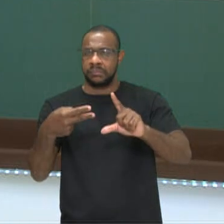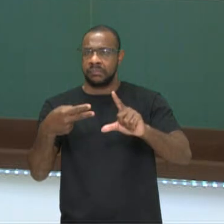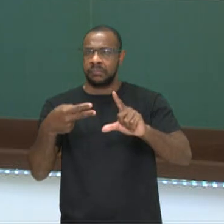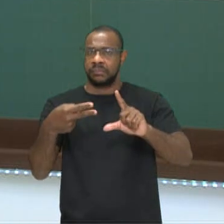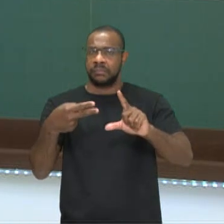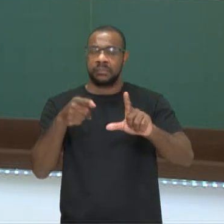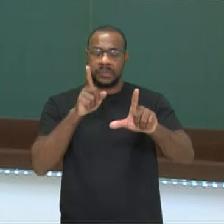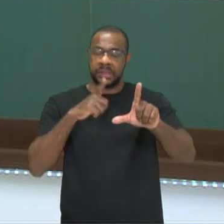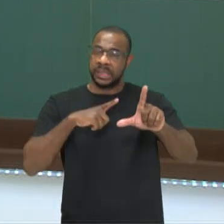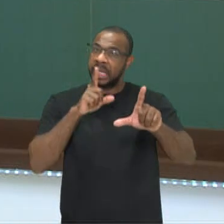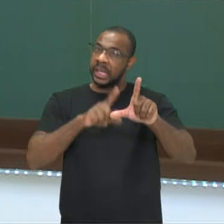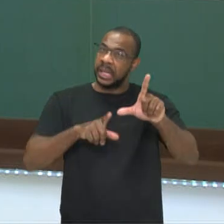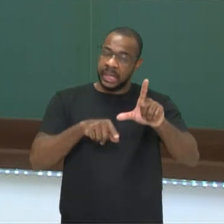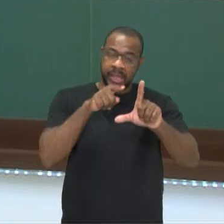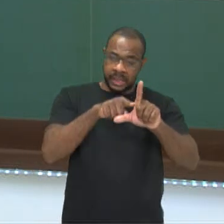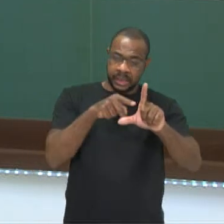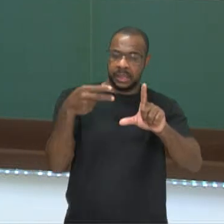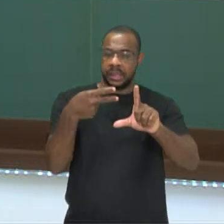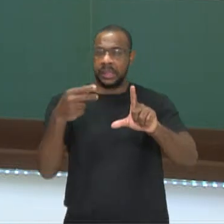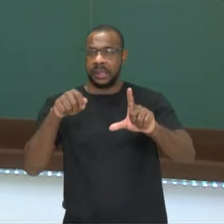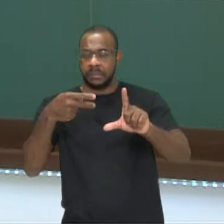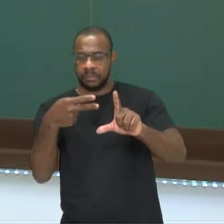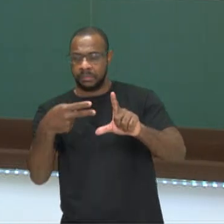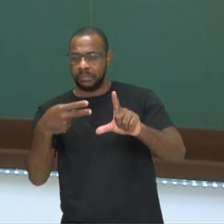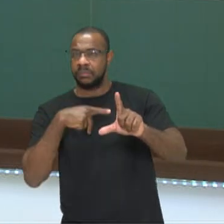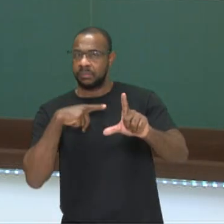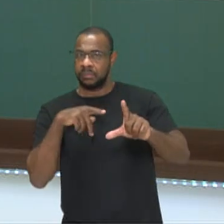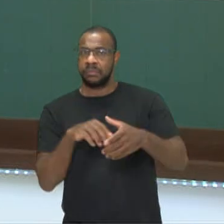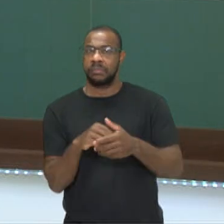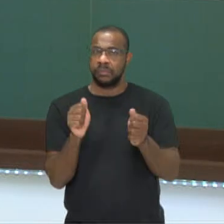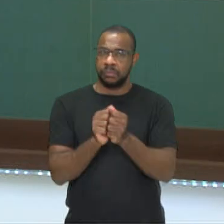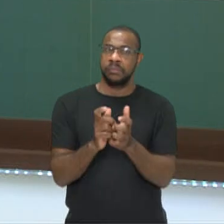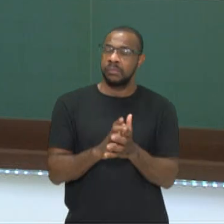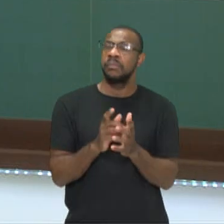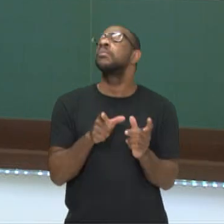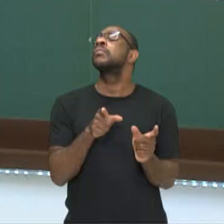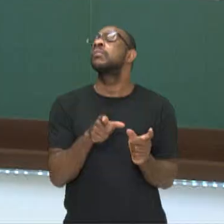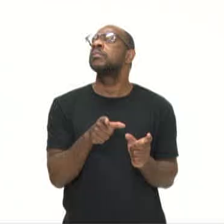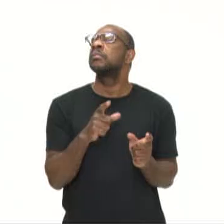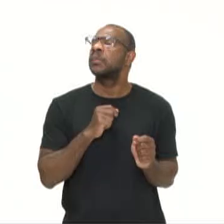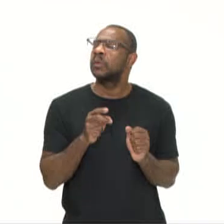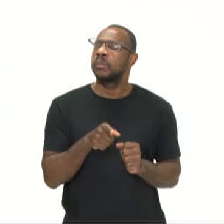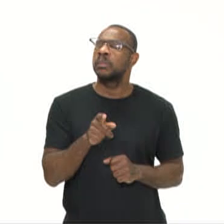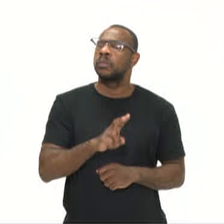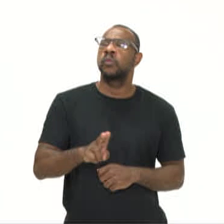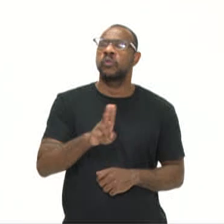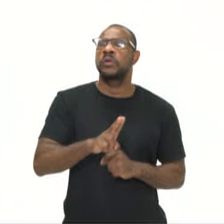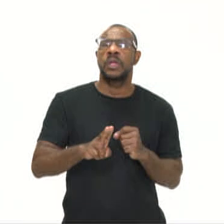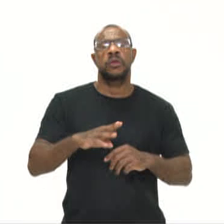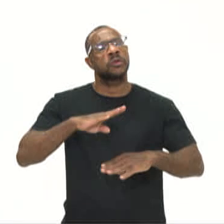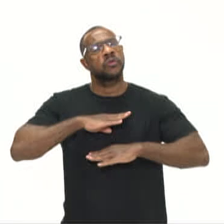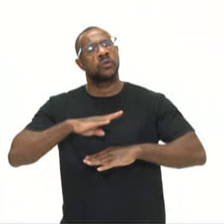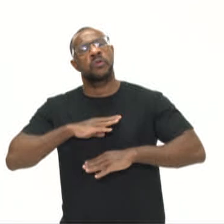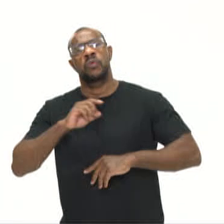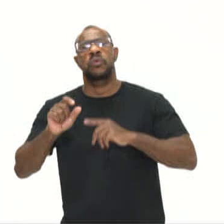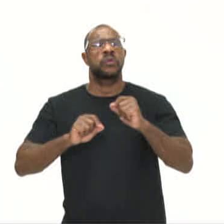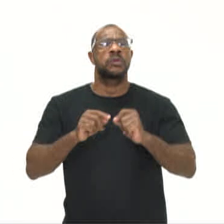de igual. Essa é uma equação. Esse tipo de sentença pode ser usado para representar situações em que